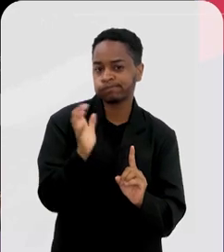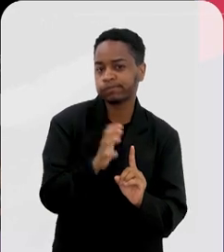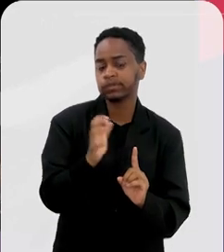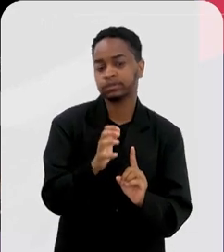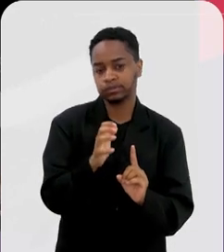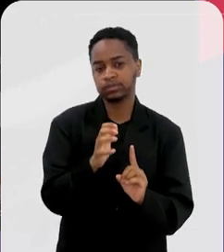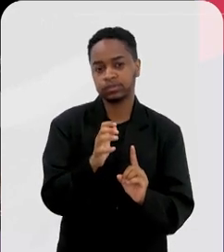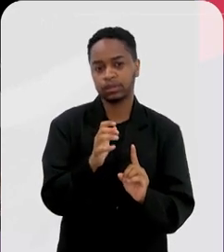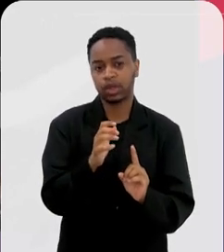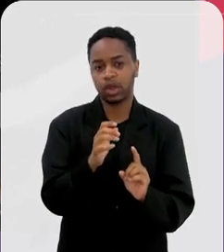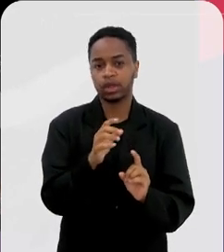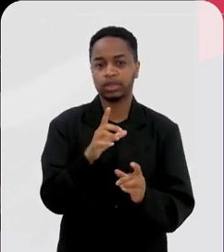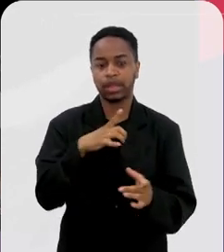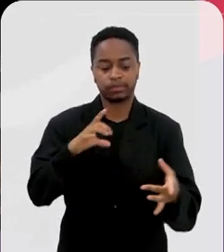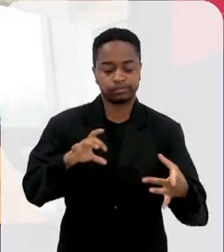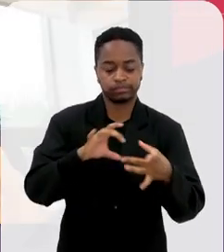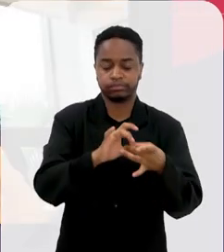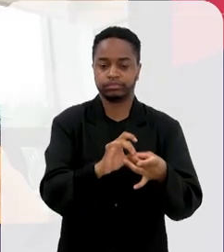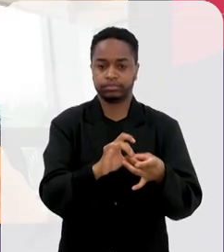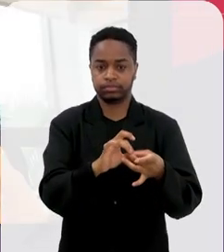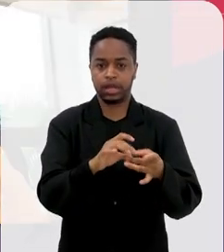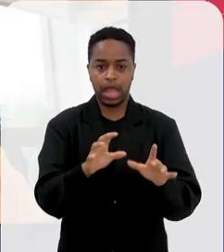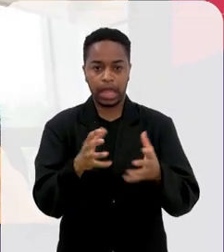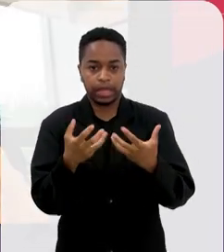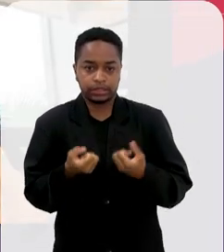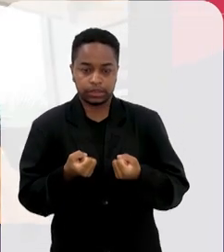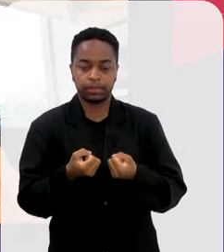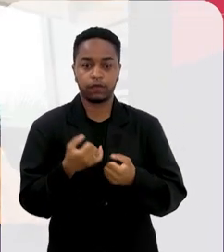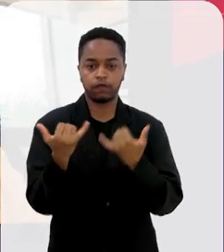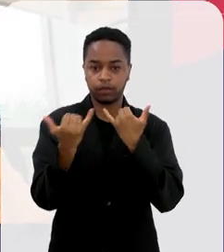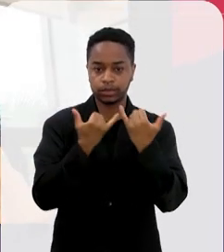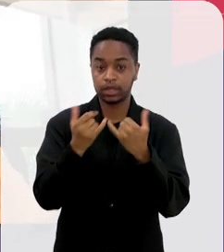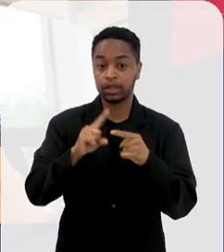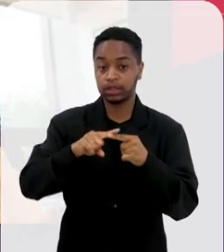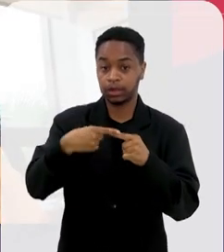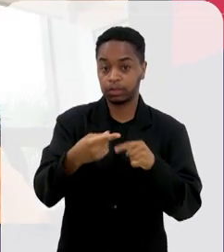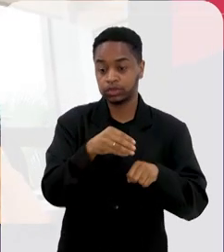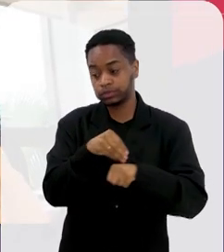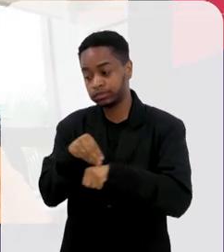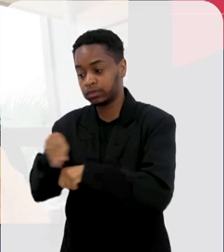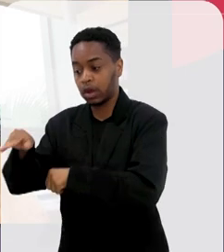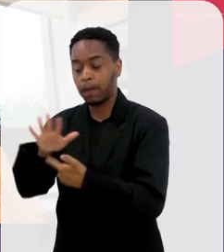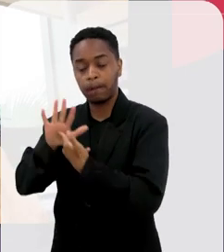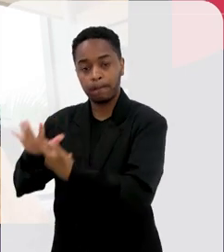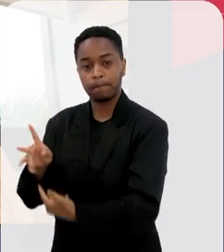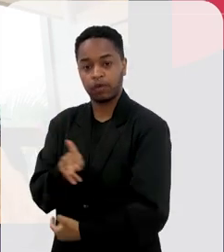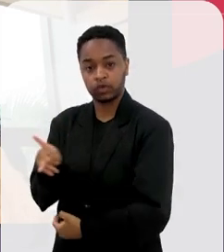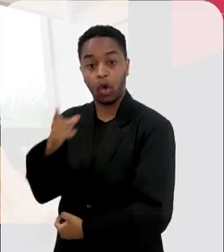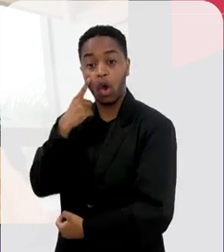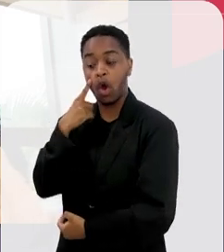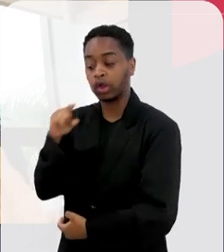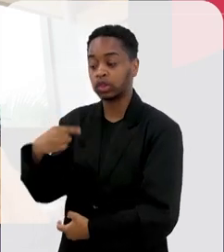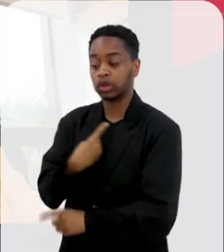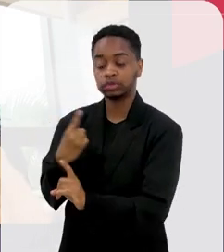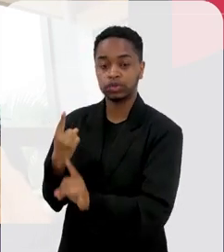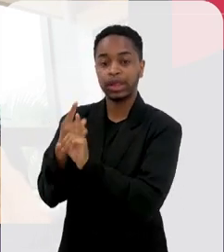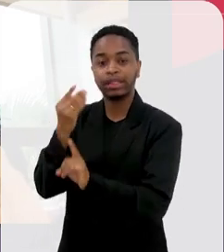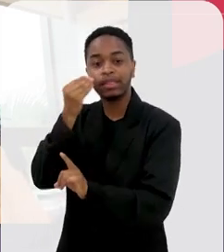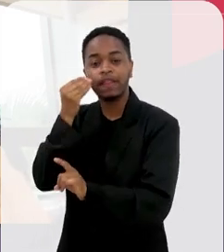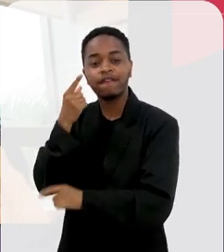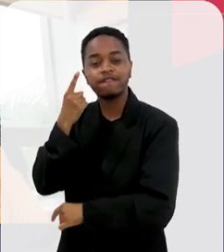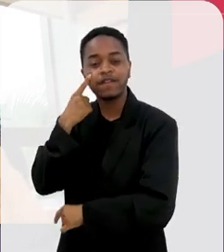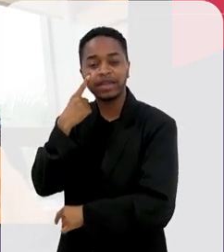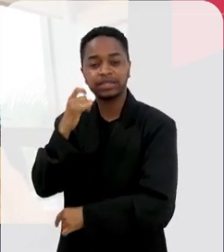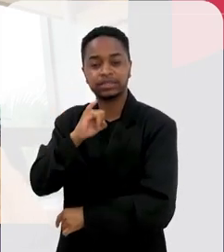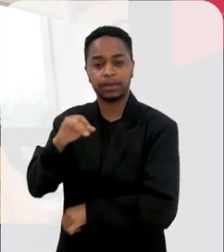sobre a memória era mediado por esse receptor. Daí a gente voltou com a professora Sonisa, voltamos na clínica, vamos ver se esses